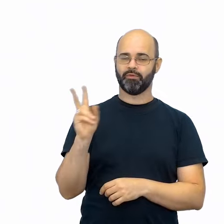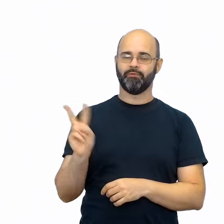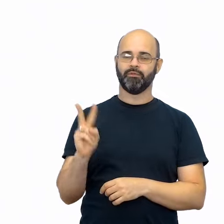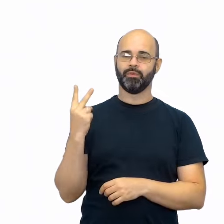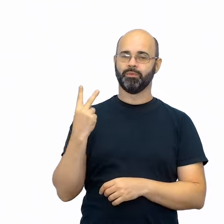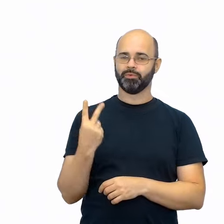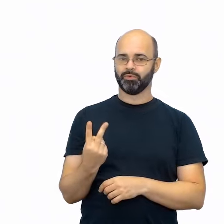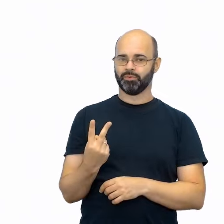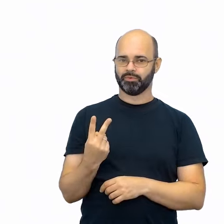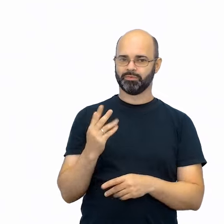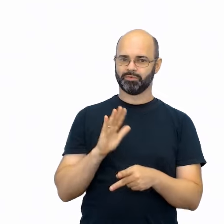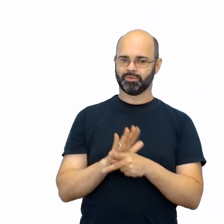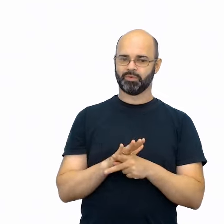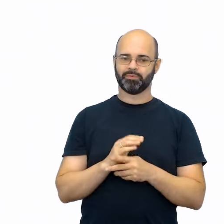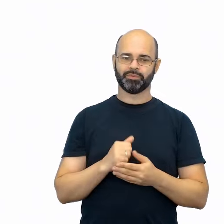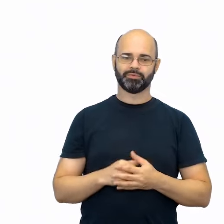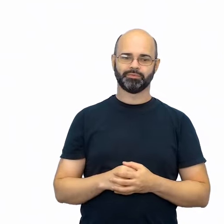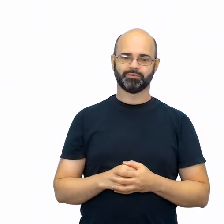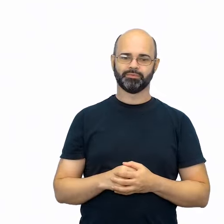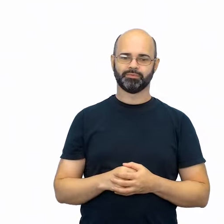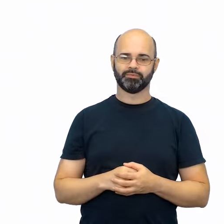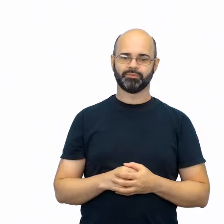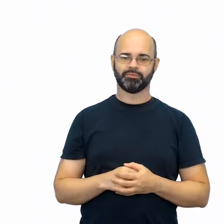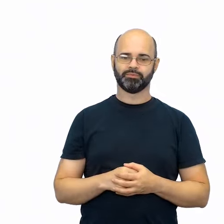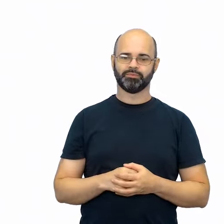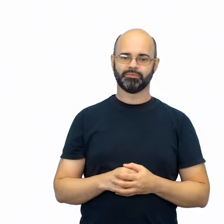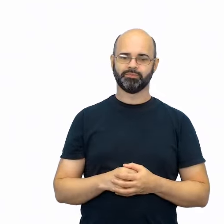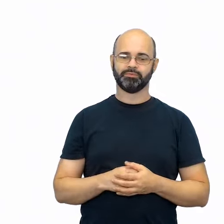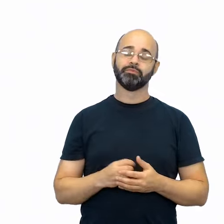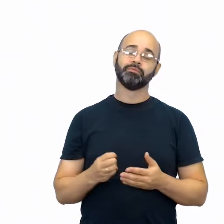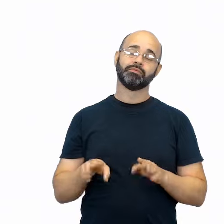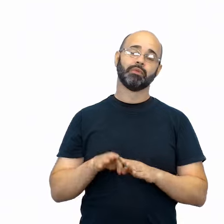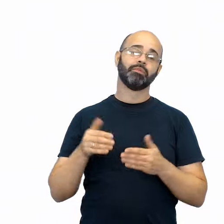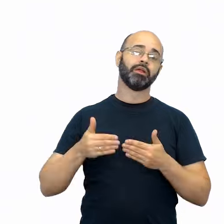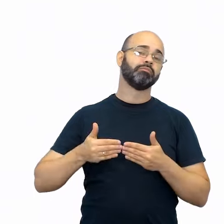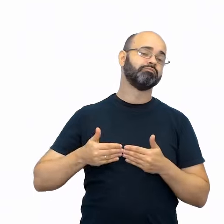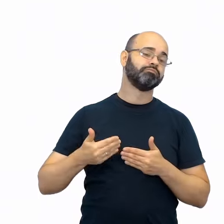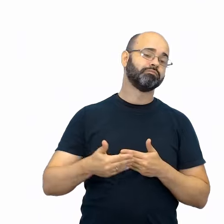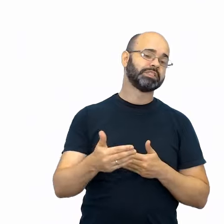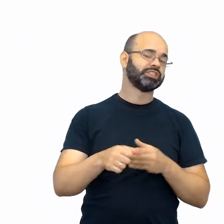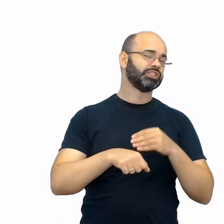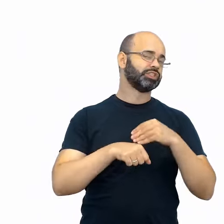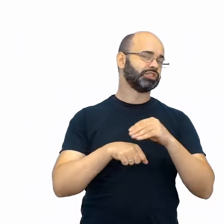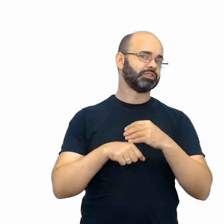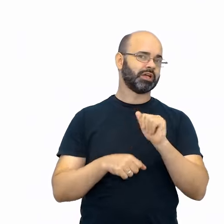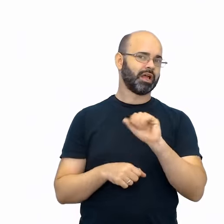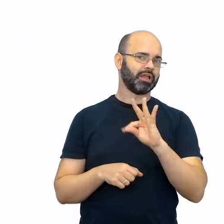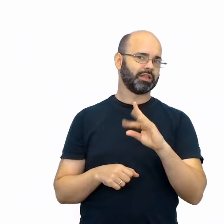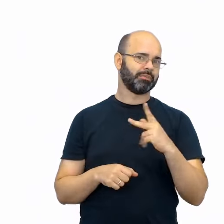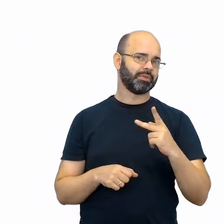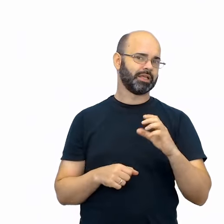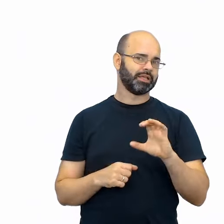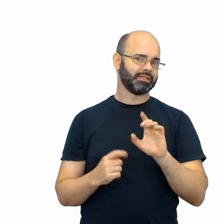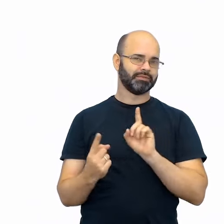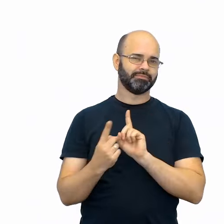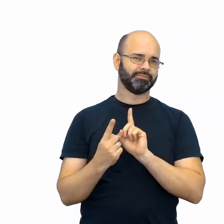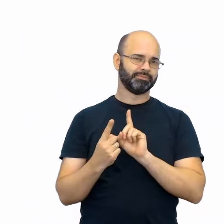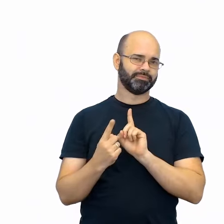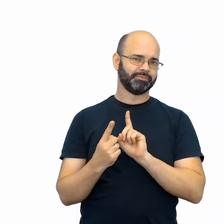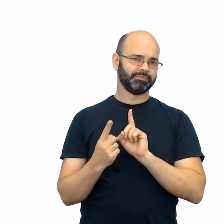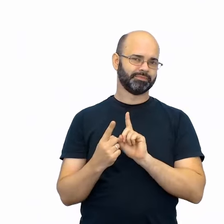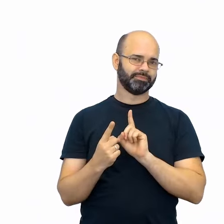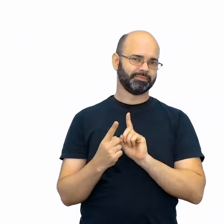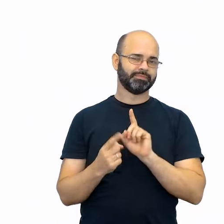2, e acompanhar sugestões de desdobramentos para ATPC. Então, seguindo agora